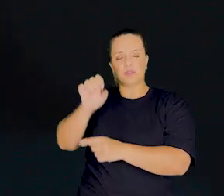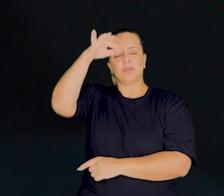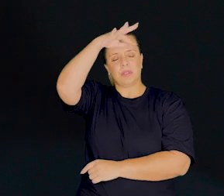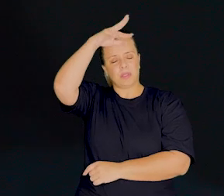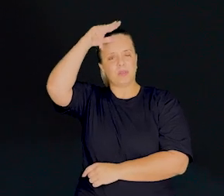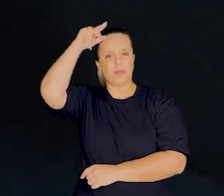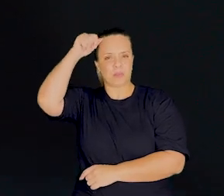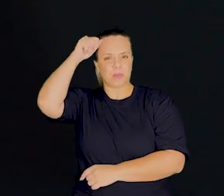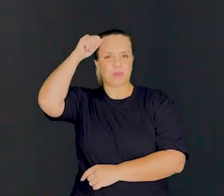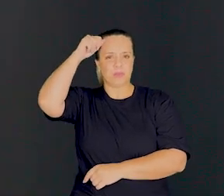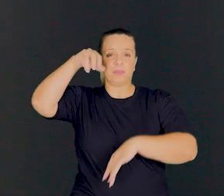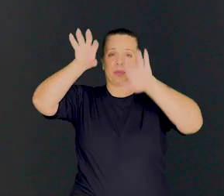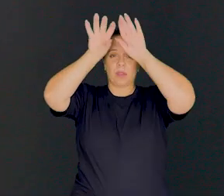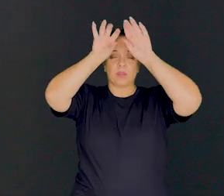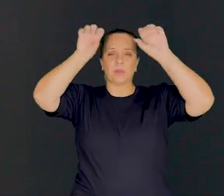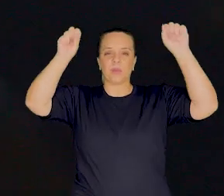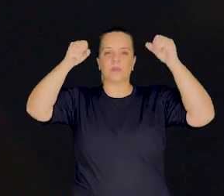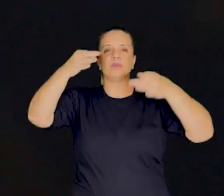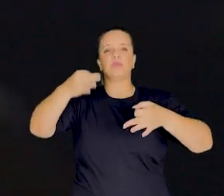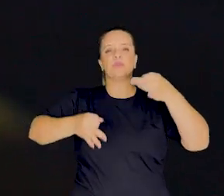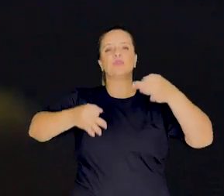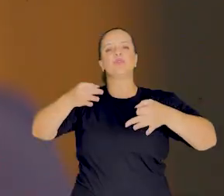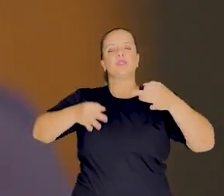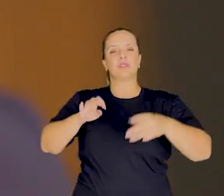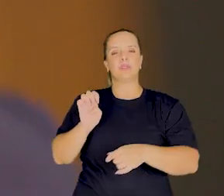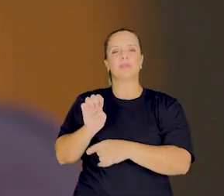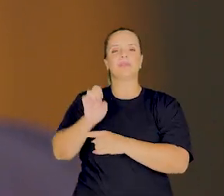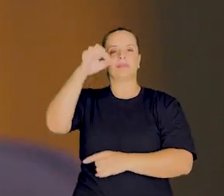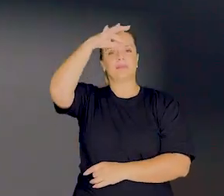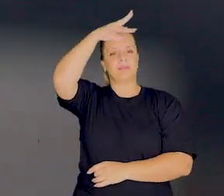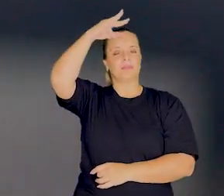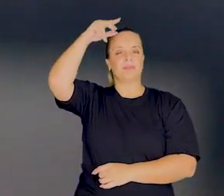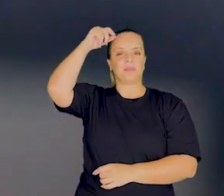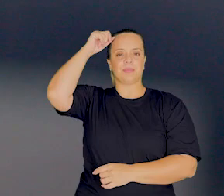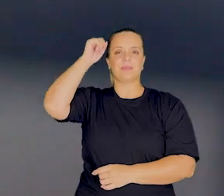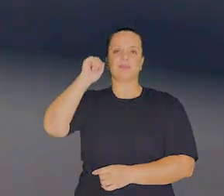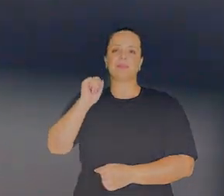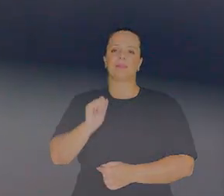Assembleia Legislativa do Estado de Mato Grosso. Poder Judiciário de Mato Grosso.